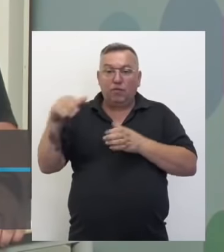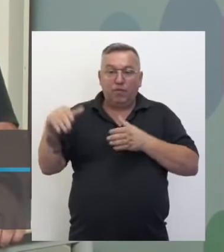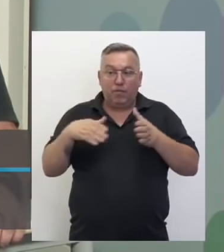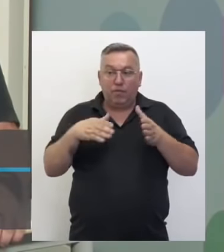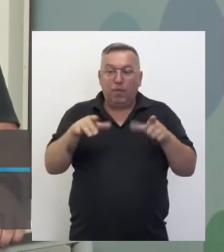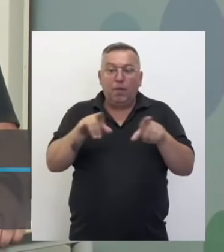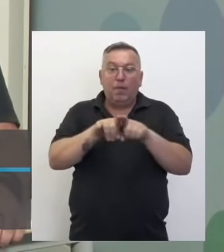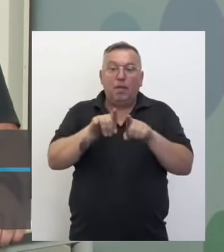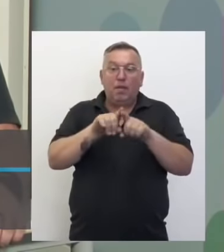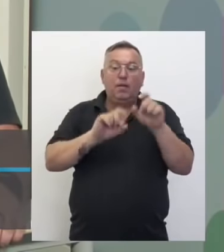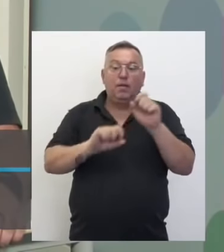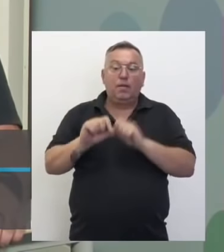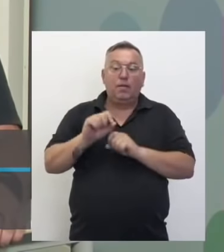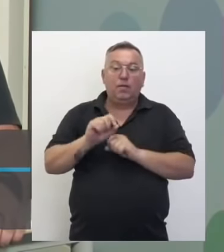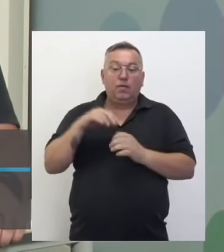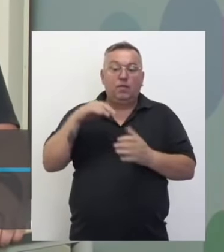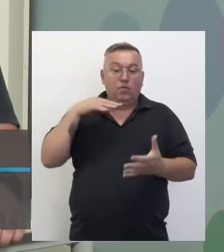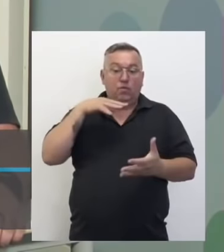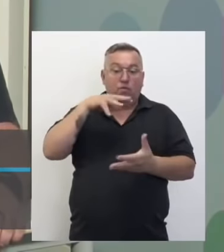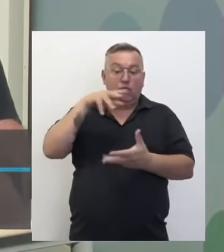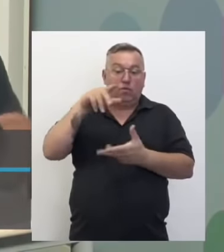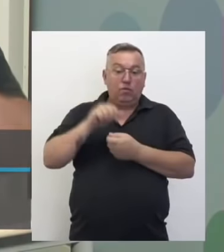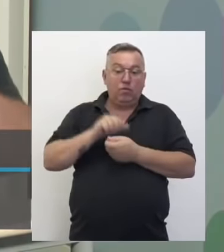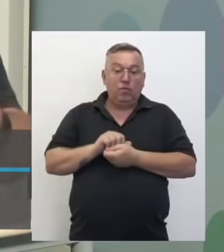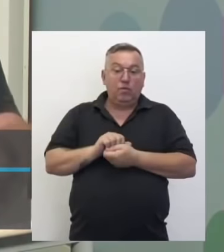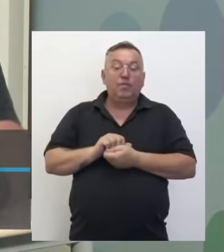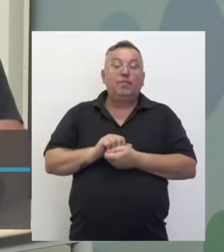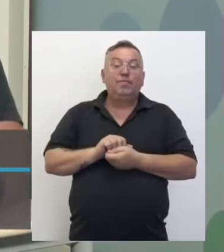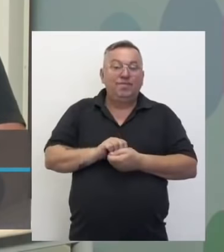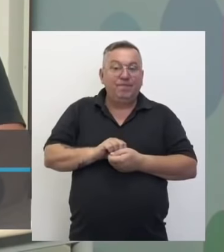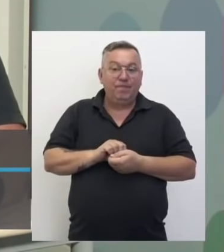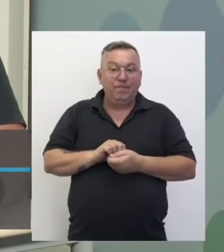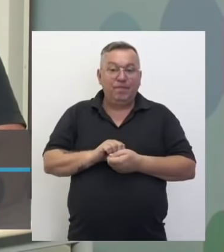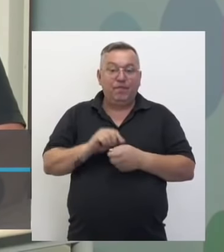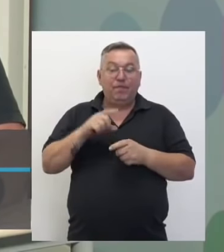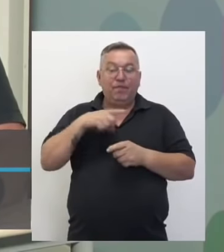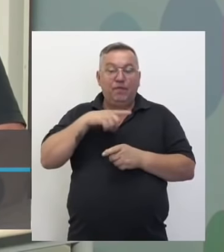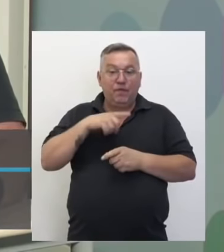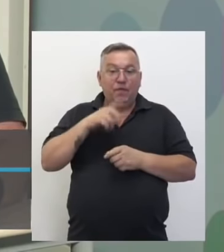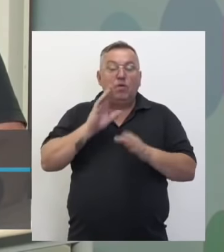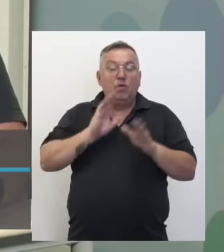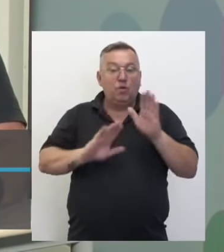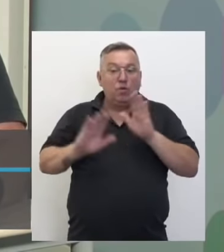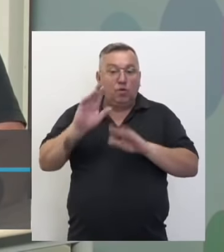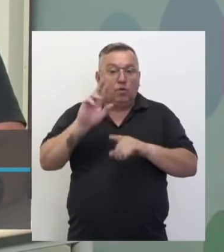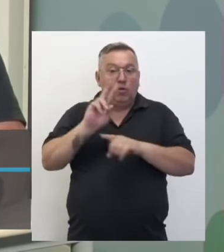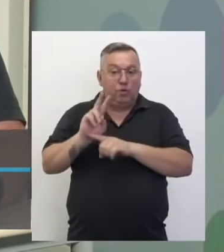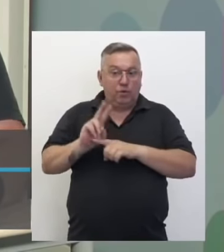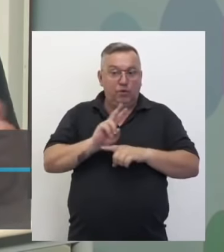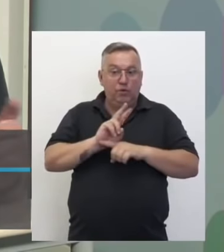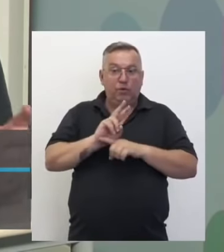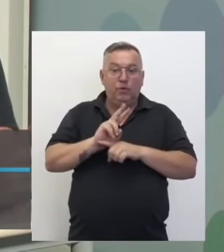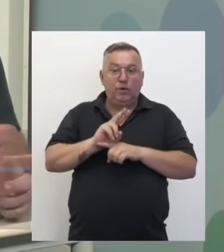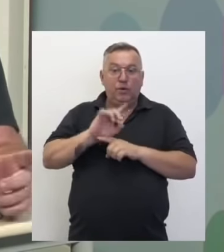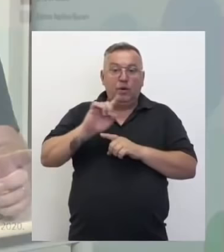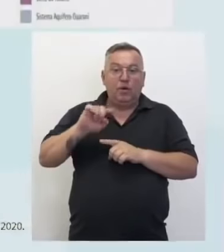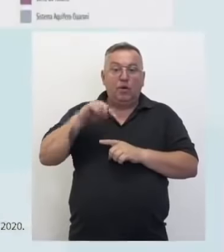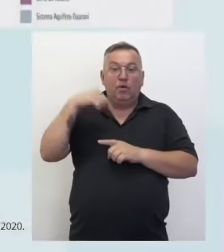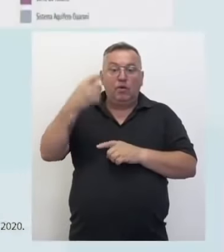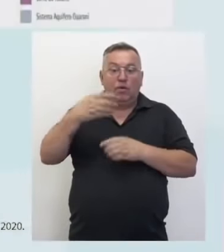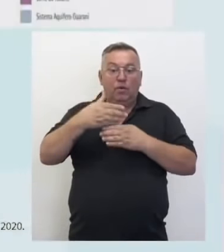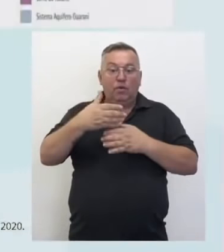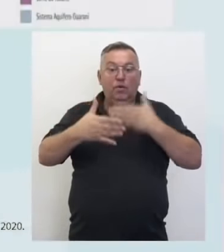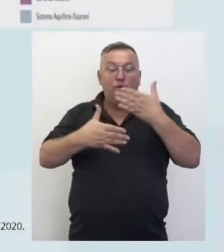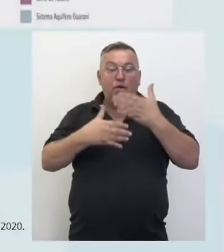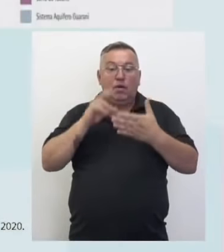quantidades de águas aí doce do mundo, então isso aí tem que ser bastante preservado. No próximo slide